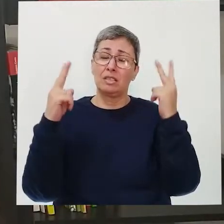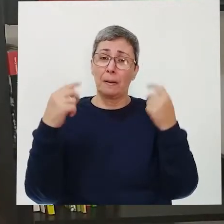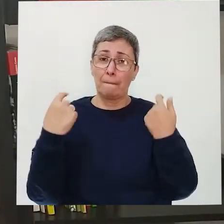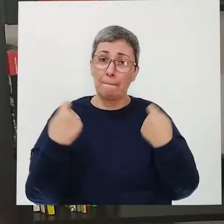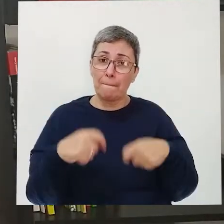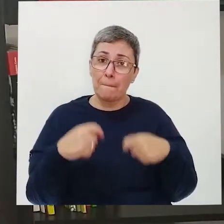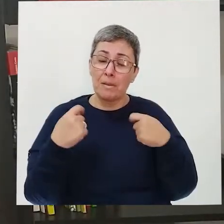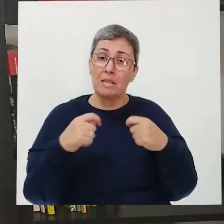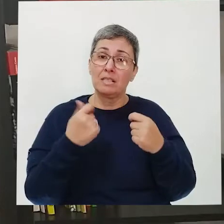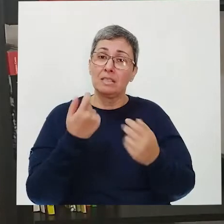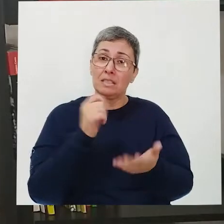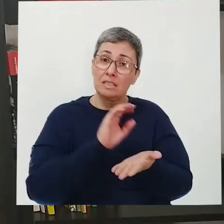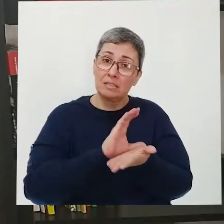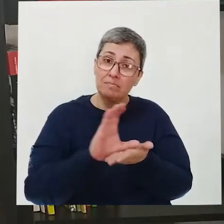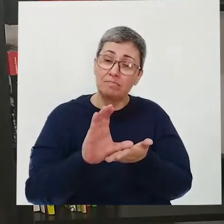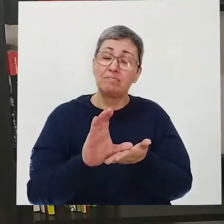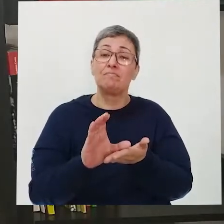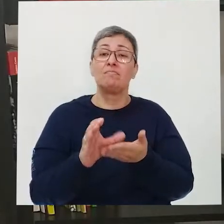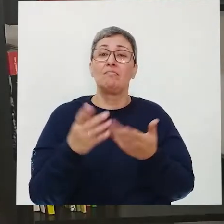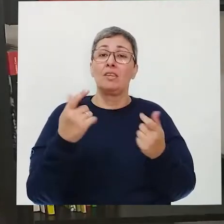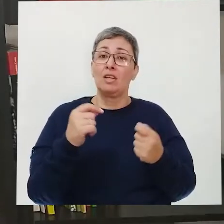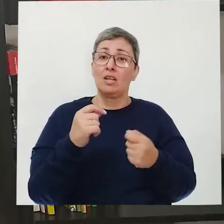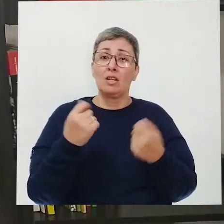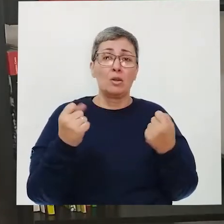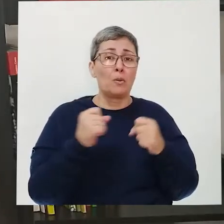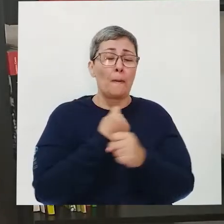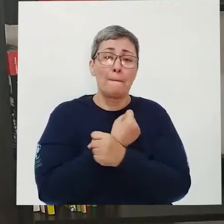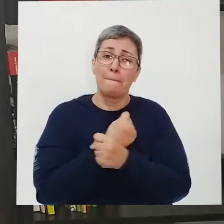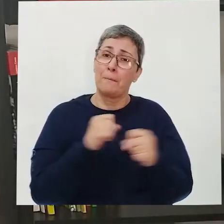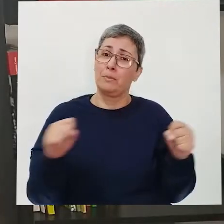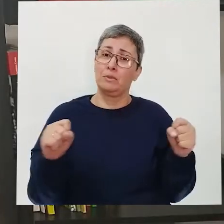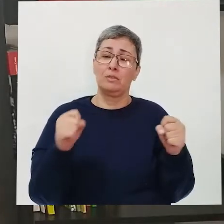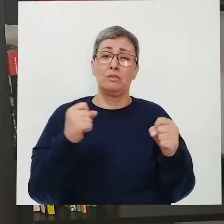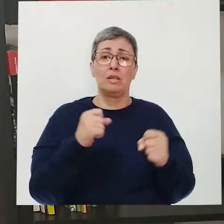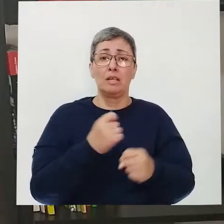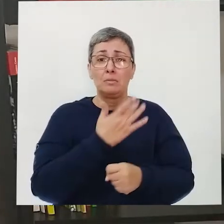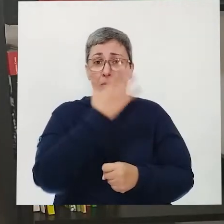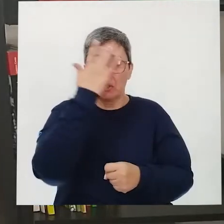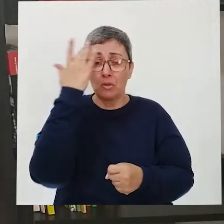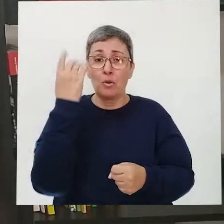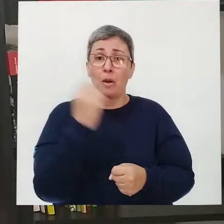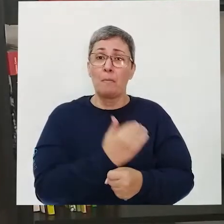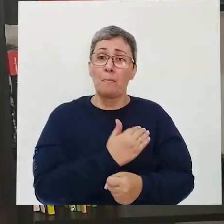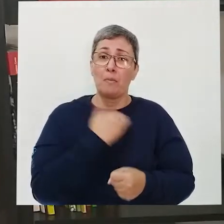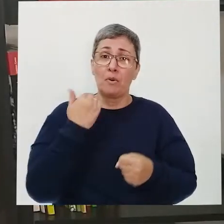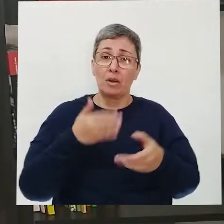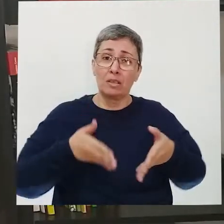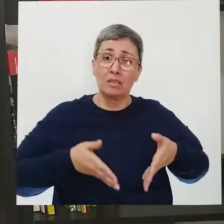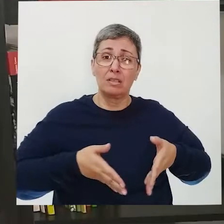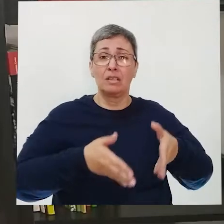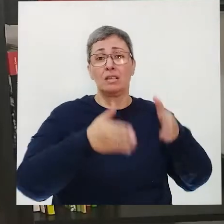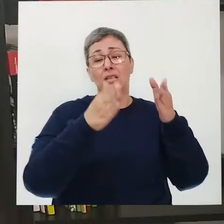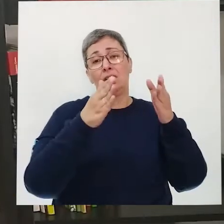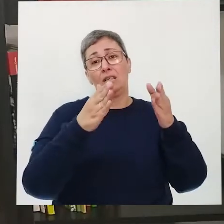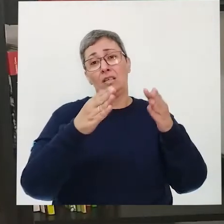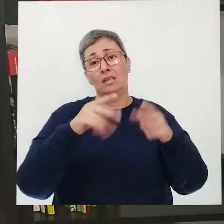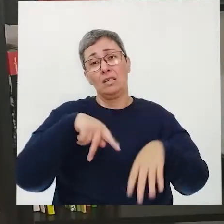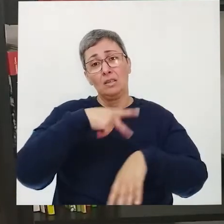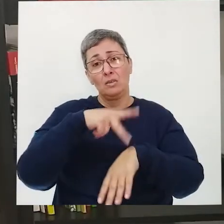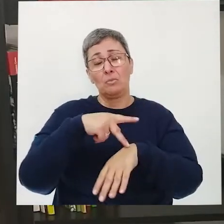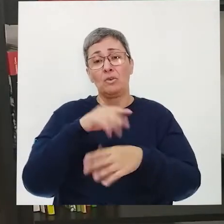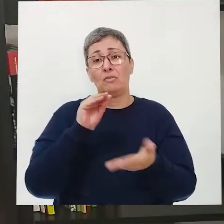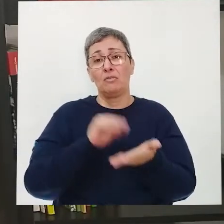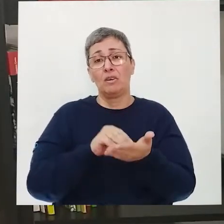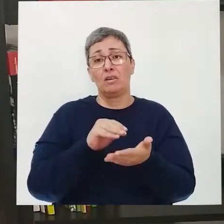precisa ter investimento. Não é possível mais as pessoas morrerem em corredores de hospitais pelo país por